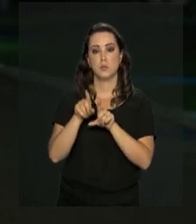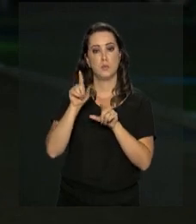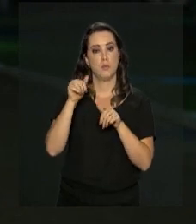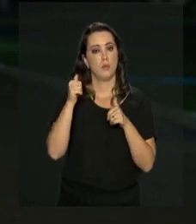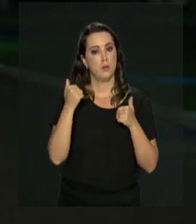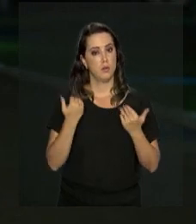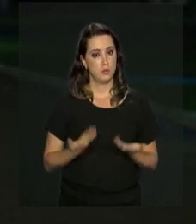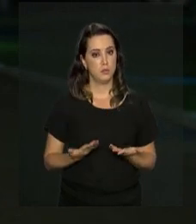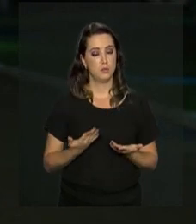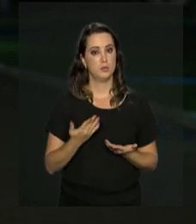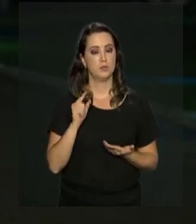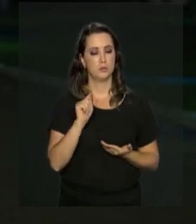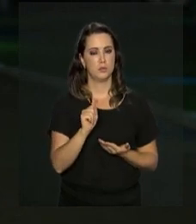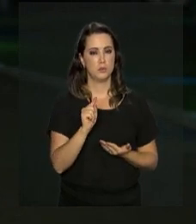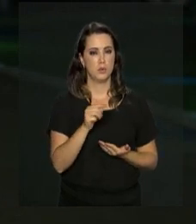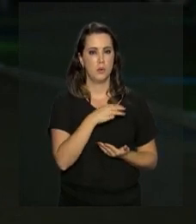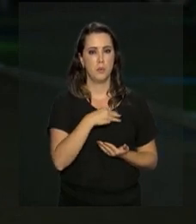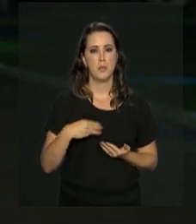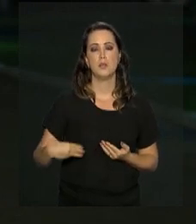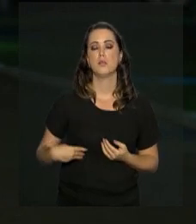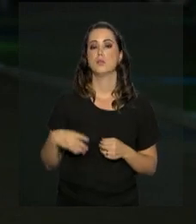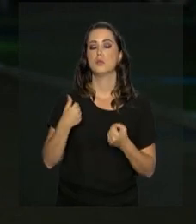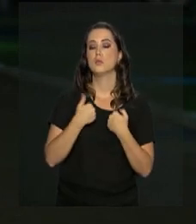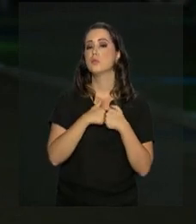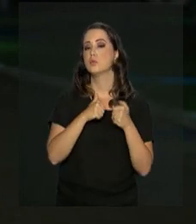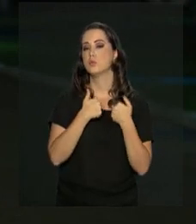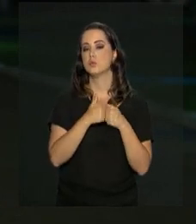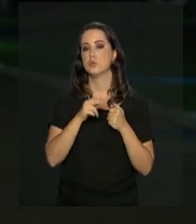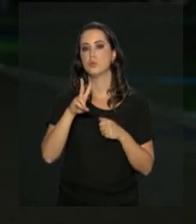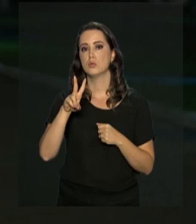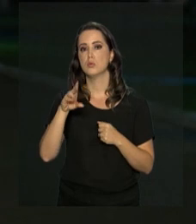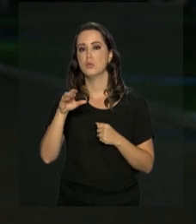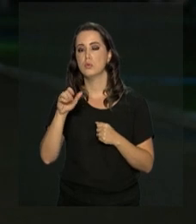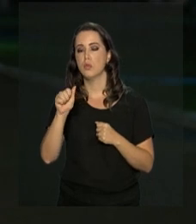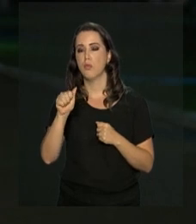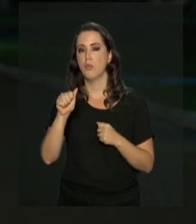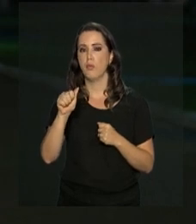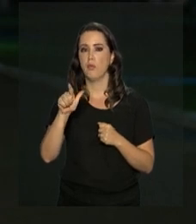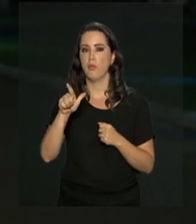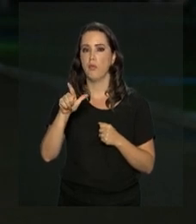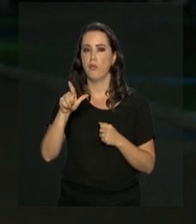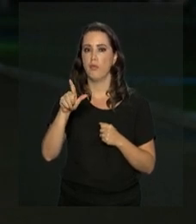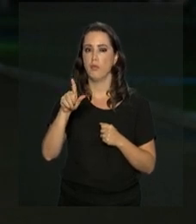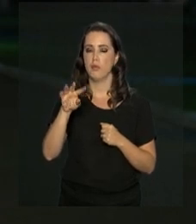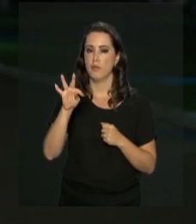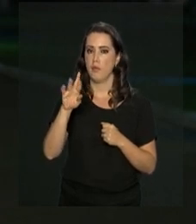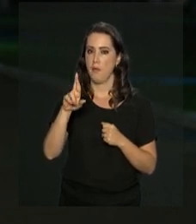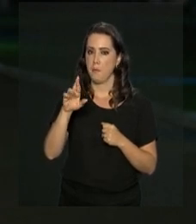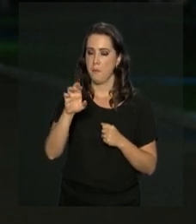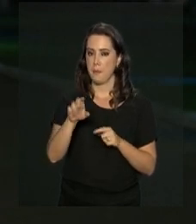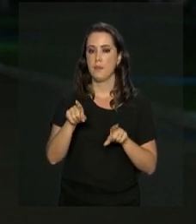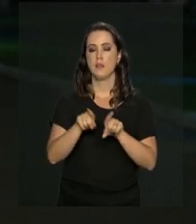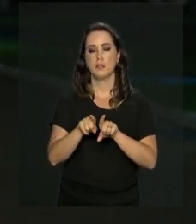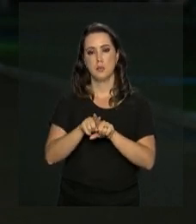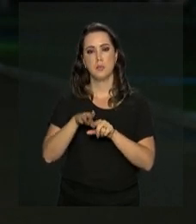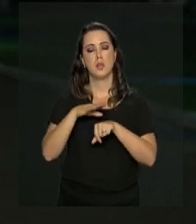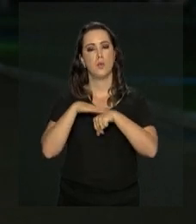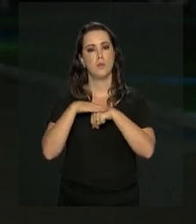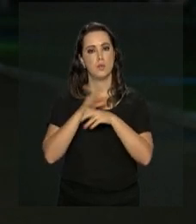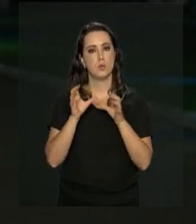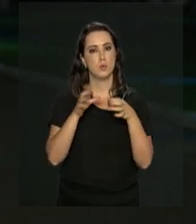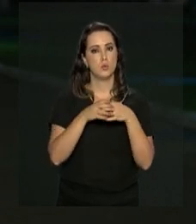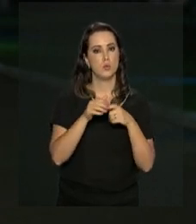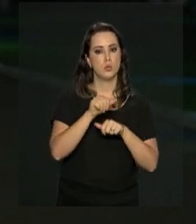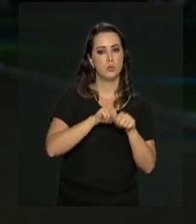além de Colnago, o ministro dos Transportes, Walter Casimiro, também esteve por aqui conversando com a equipe de transição. Ele